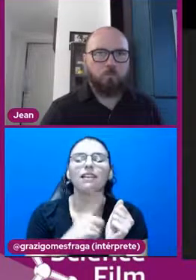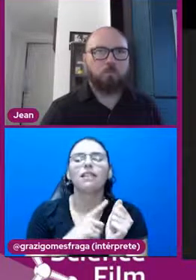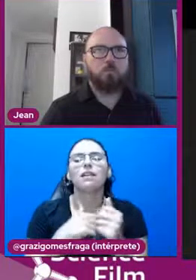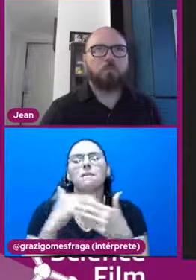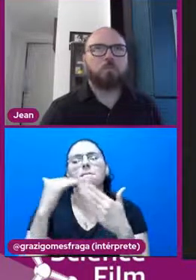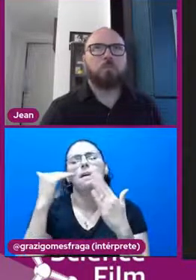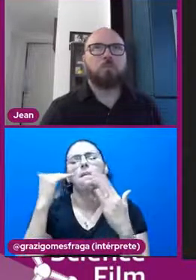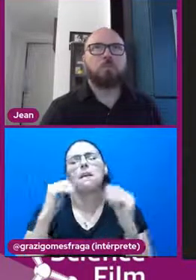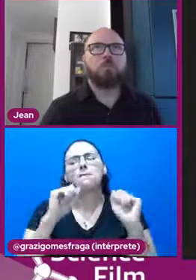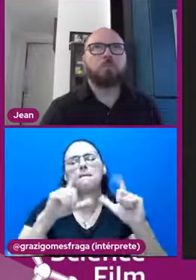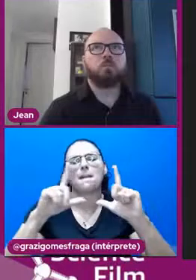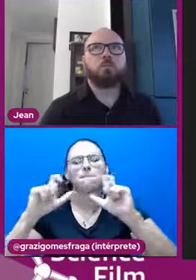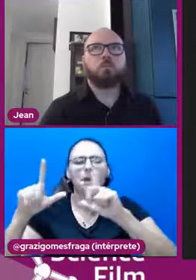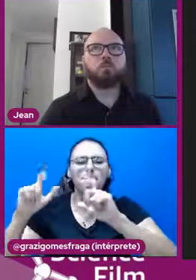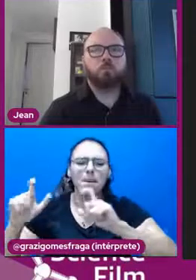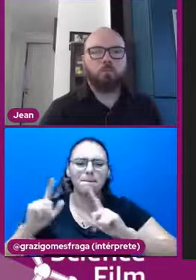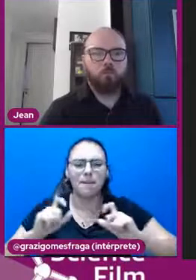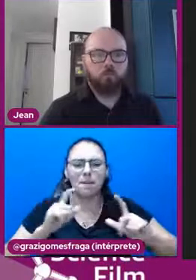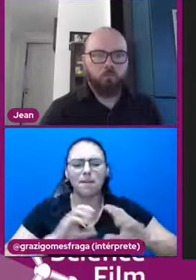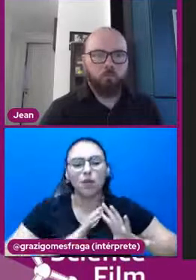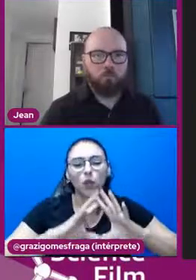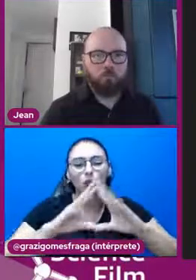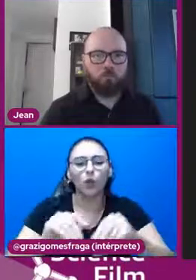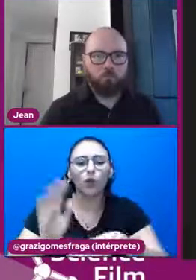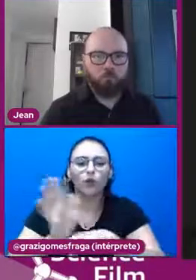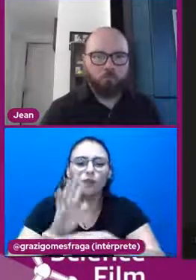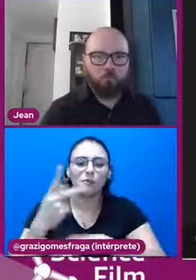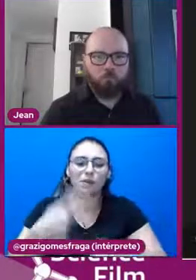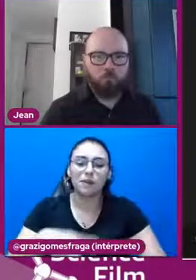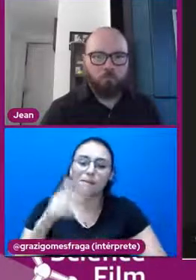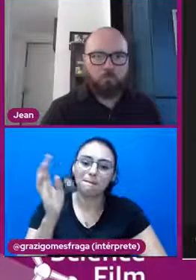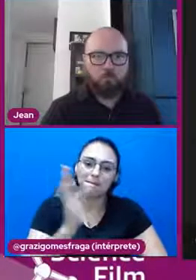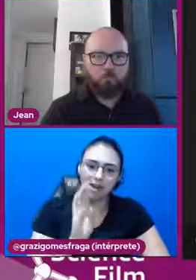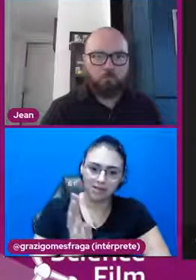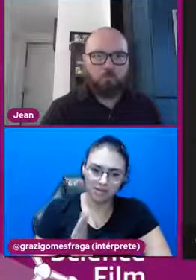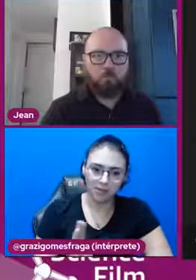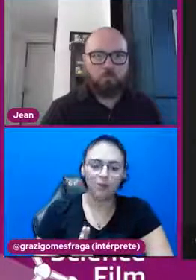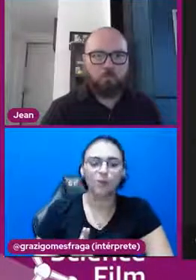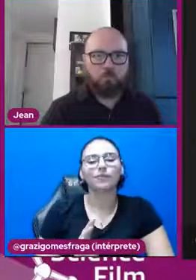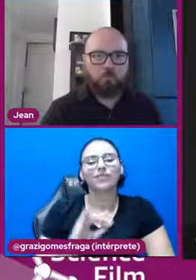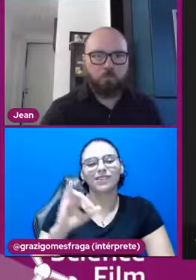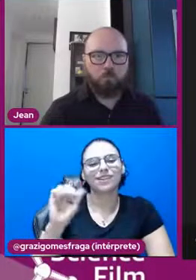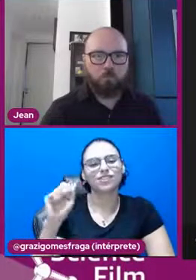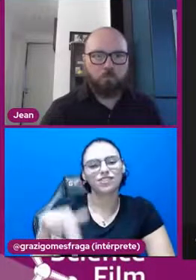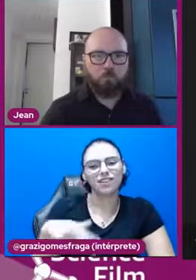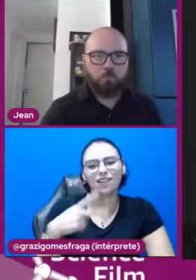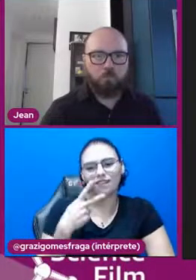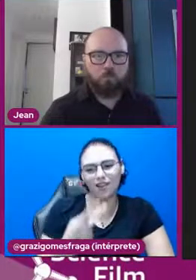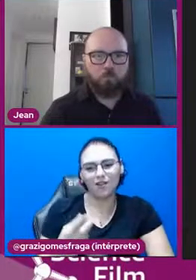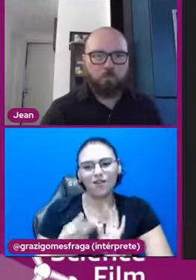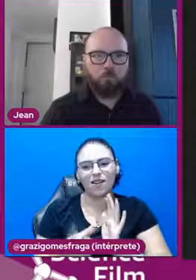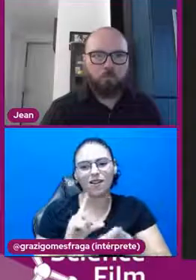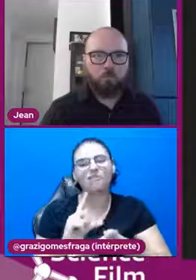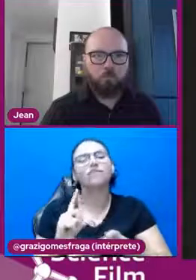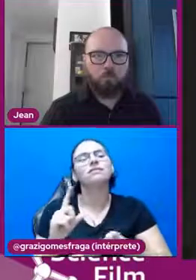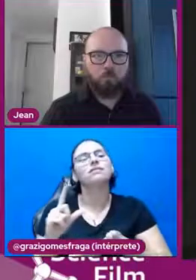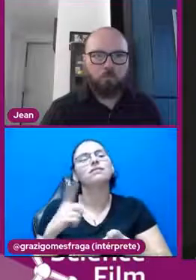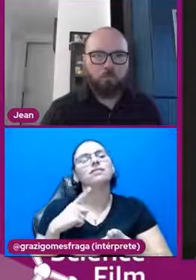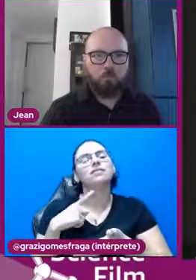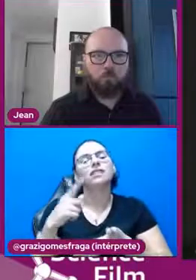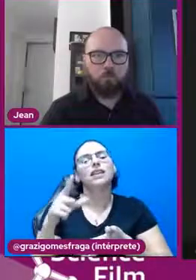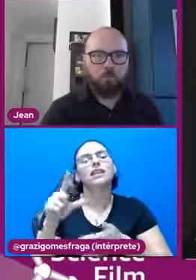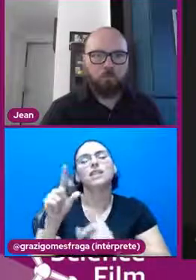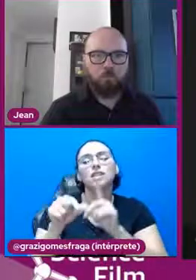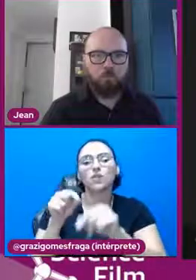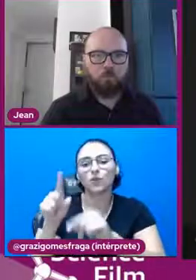com toda a nossa amostra brasileira. Então, como já falou, aqui estão disponibilizados parte dos filmes que foram selecionados